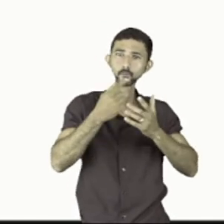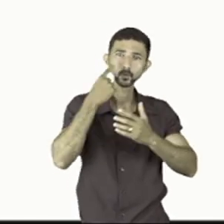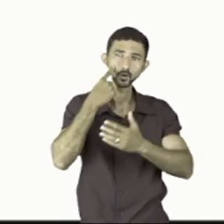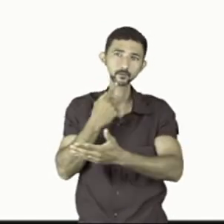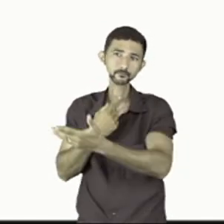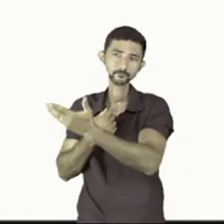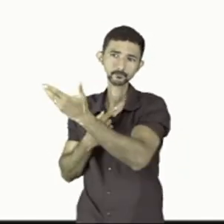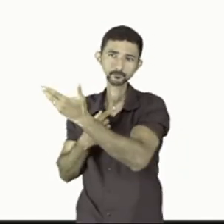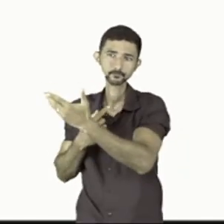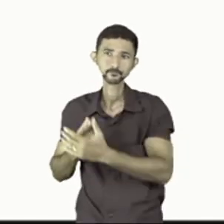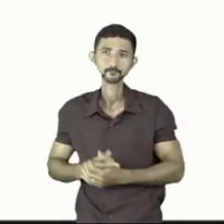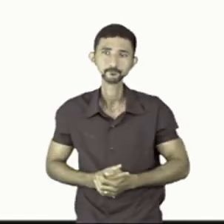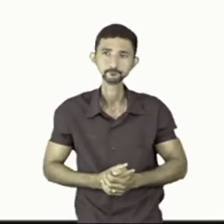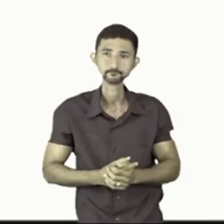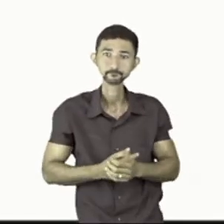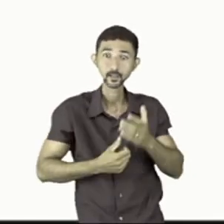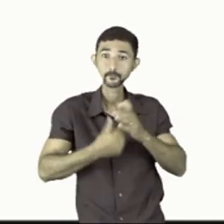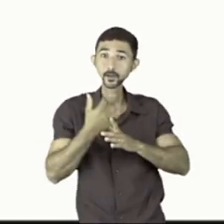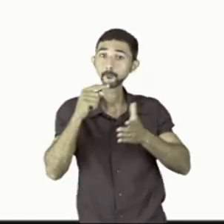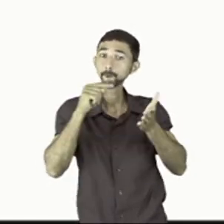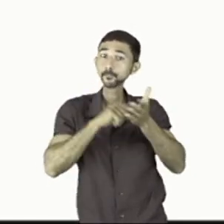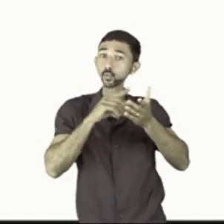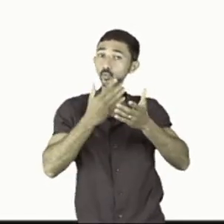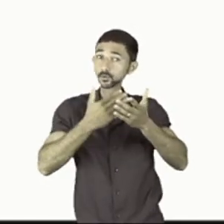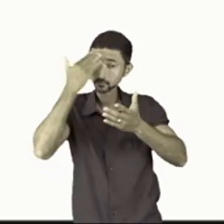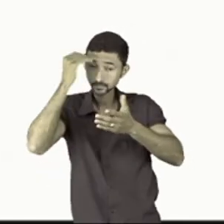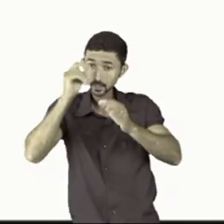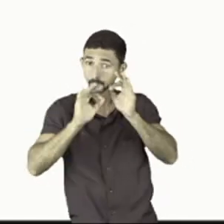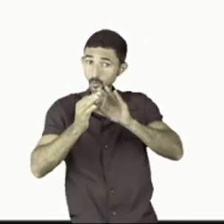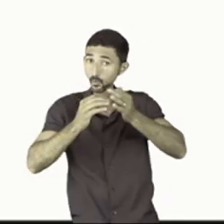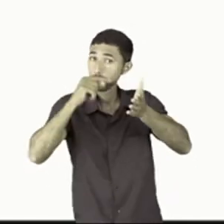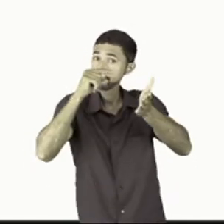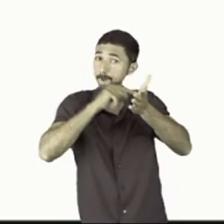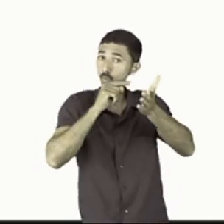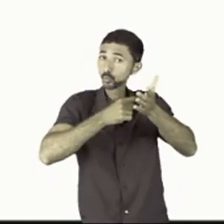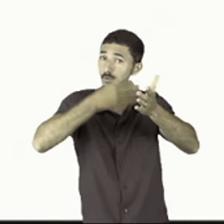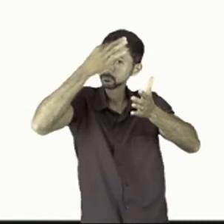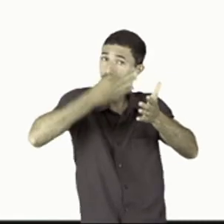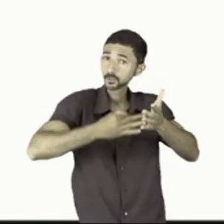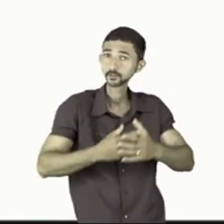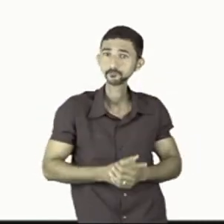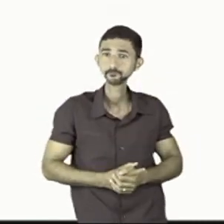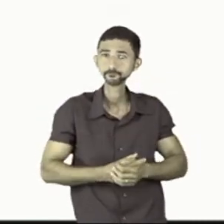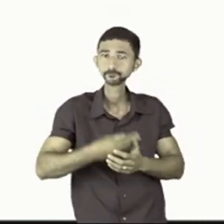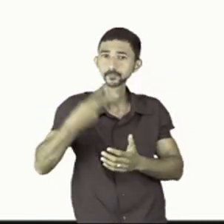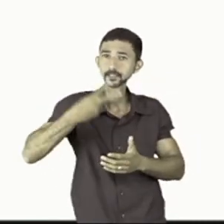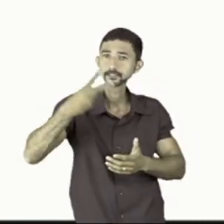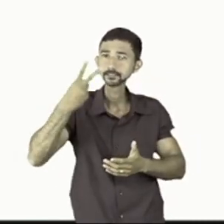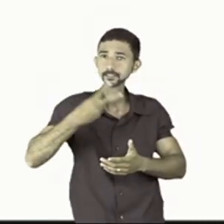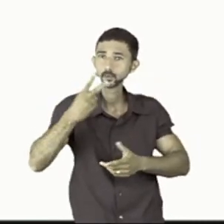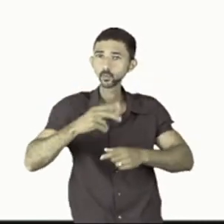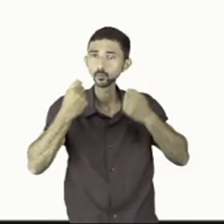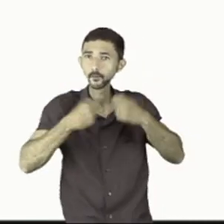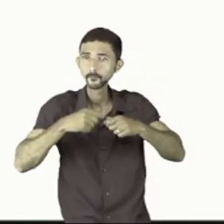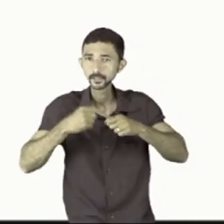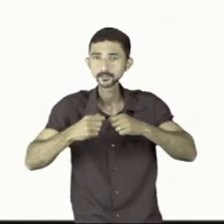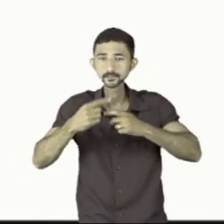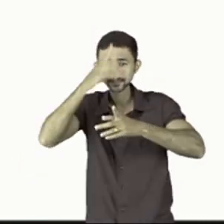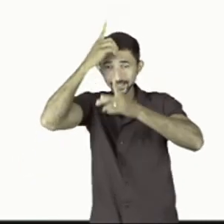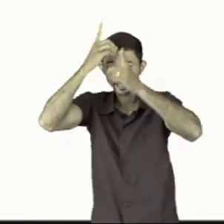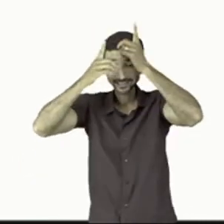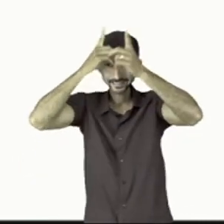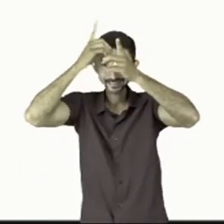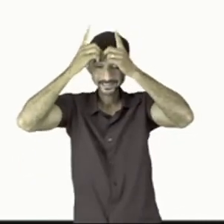desses elementos aqui primeiro você precisa cuidar da pontuação do seu texto segundo é necessário que as